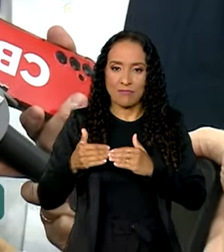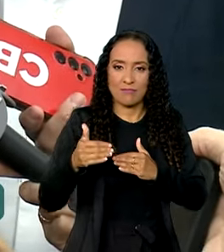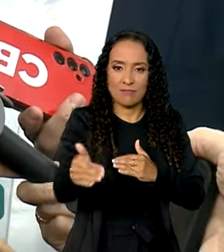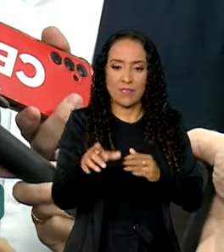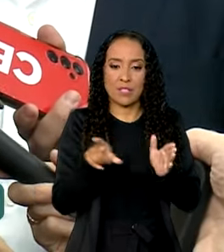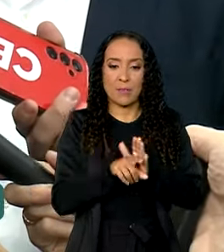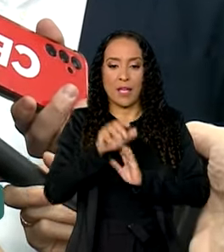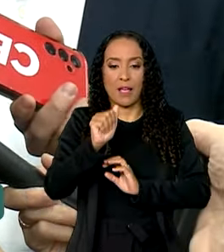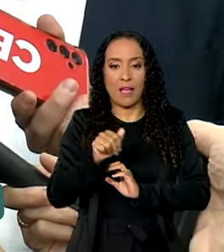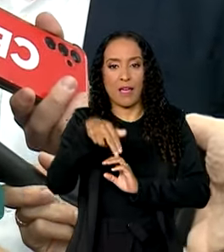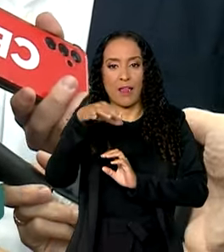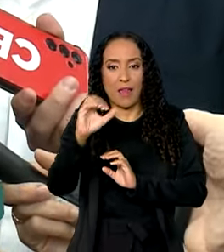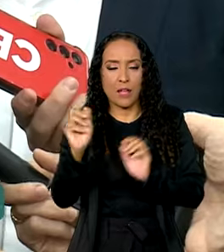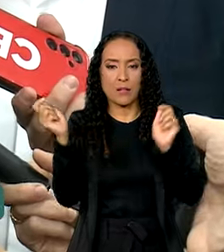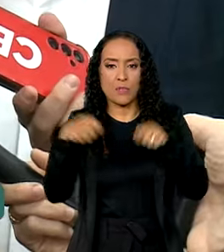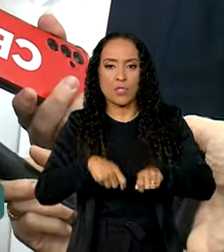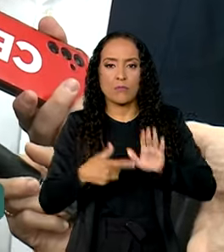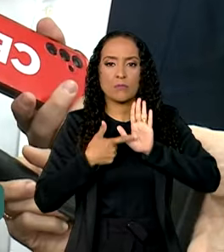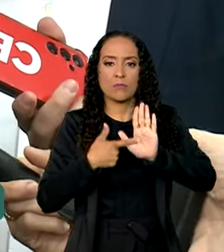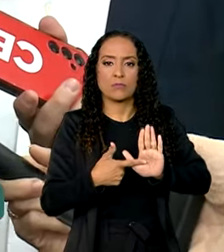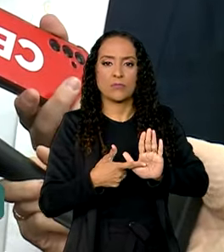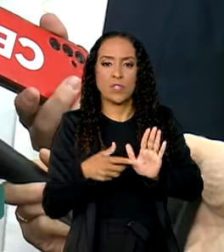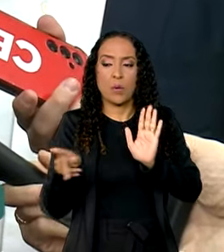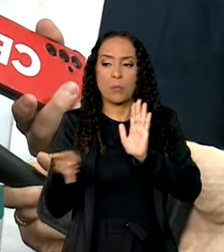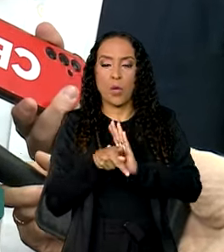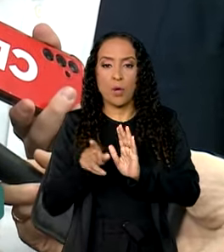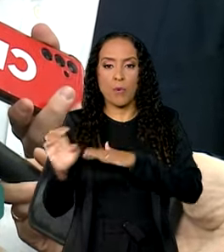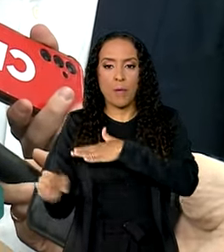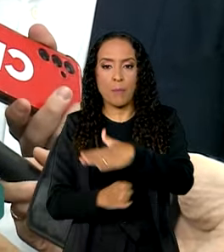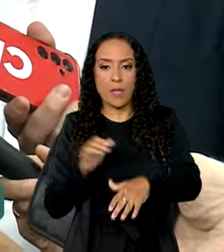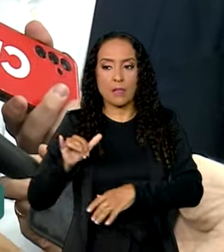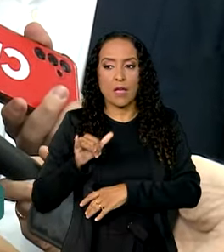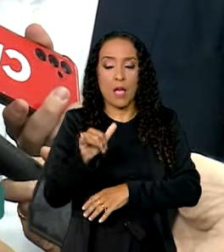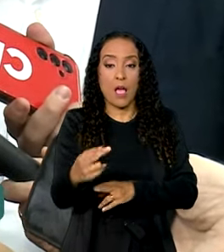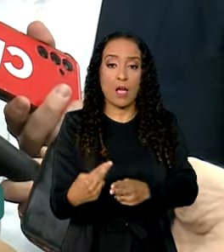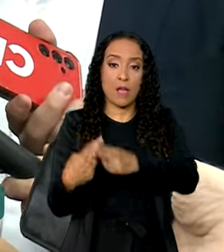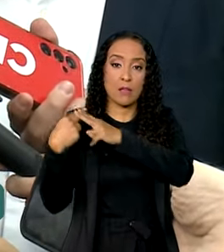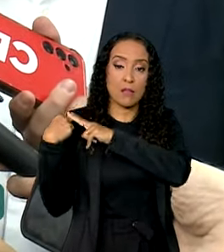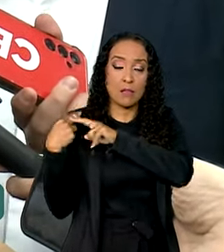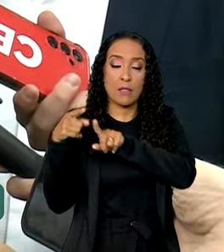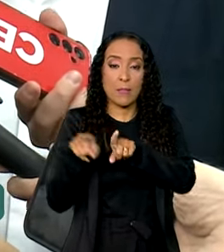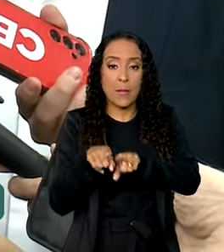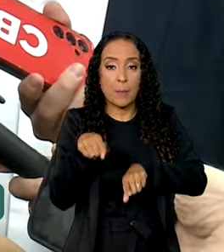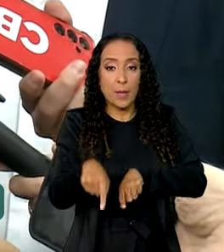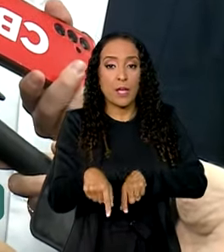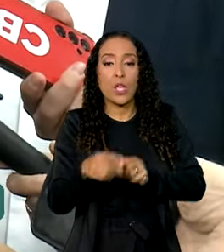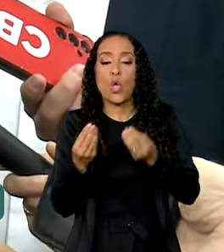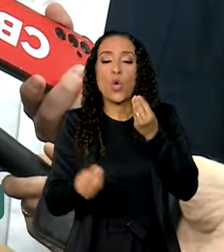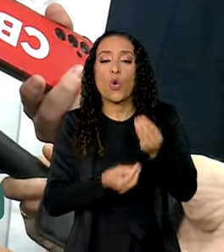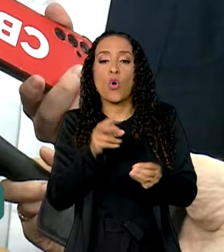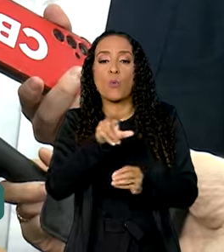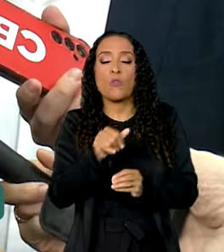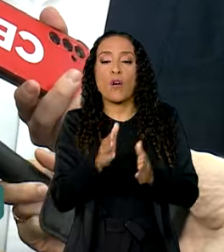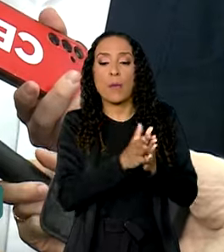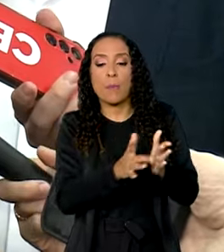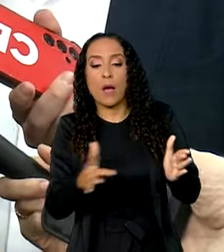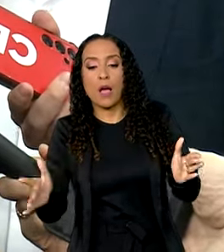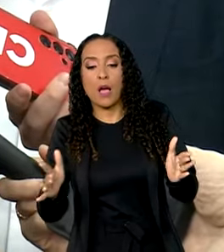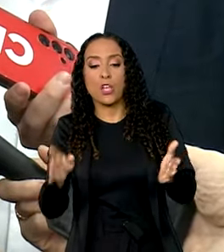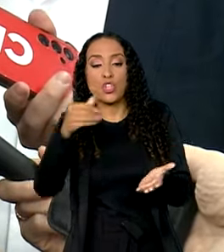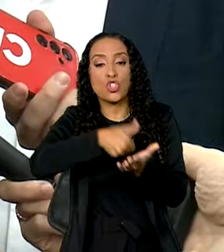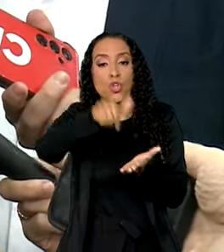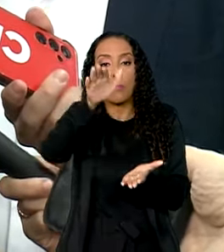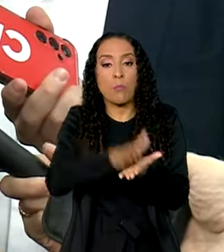a ANAC possa apresentar às próprias companhias aéreas a sua responsabilização e como vai se dar todo o processo de